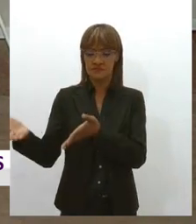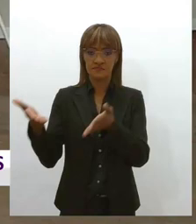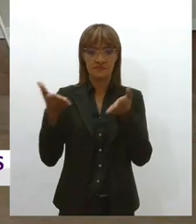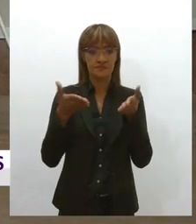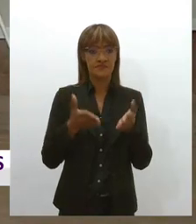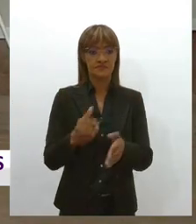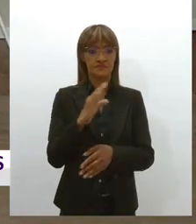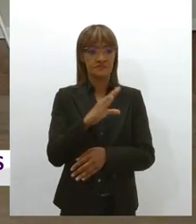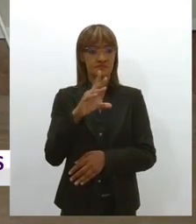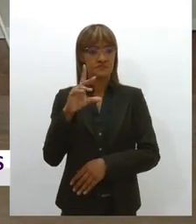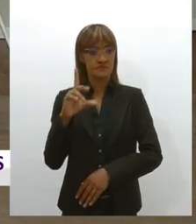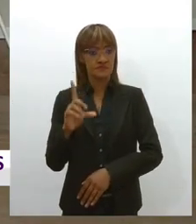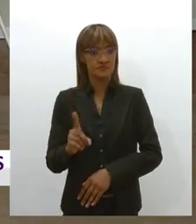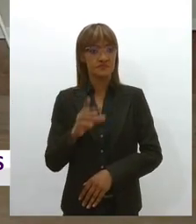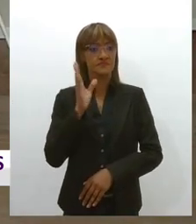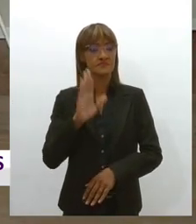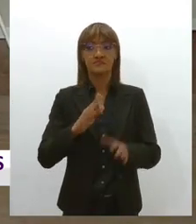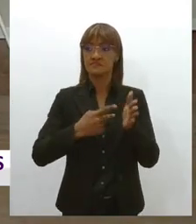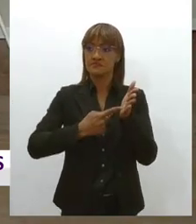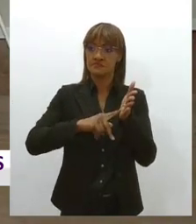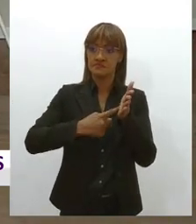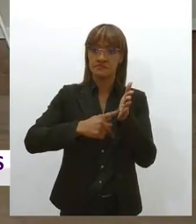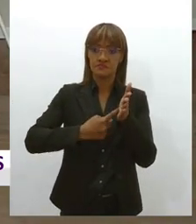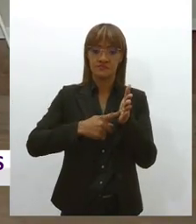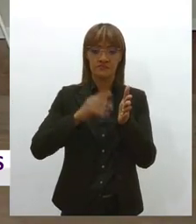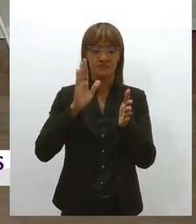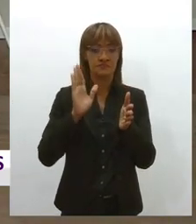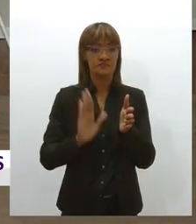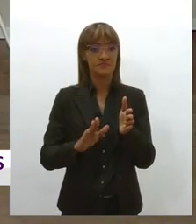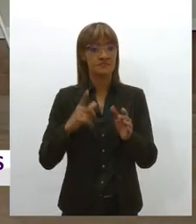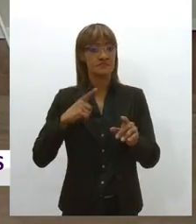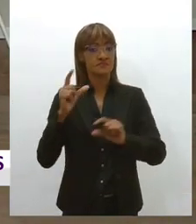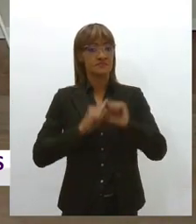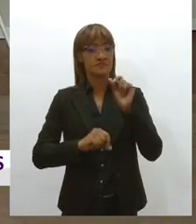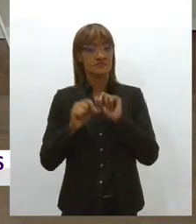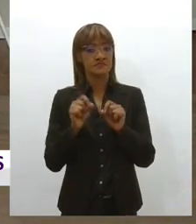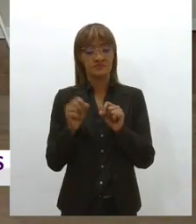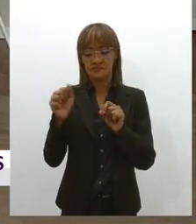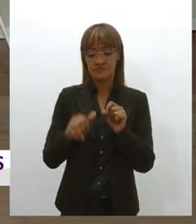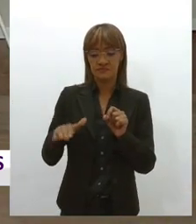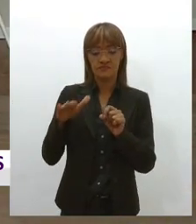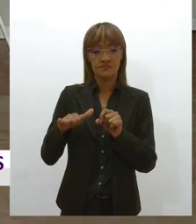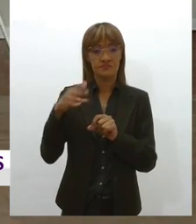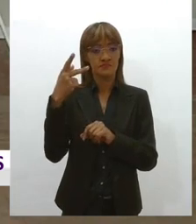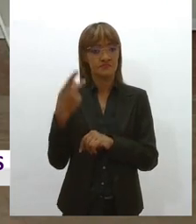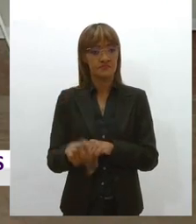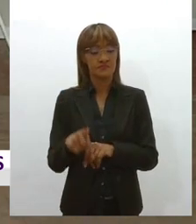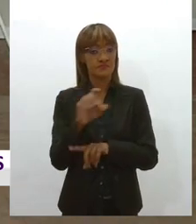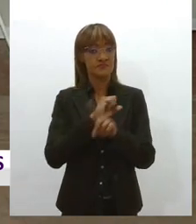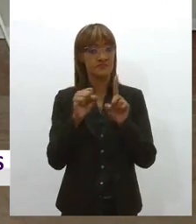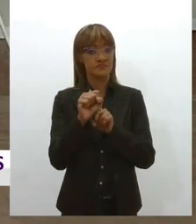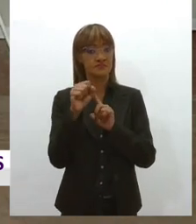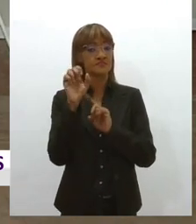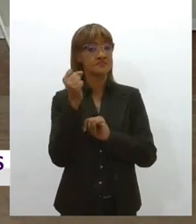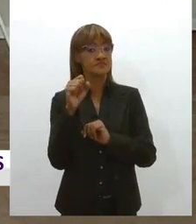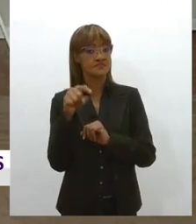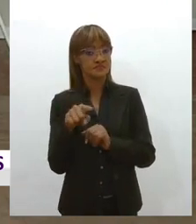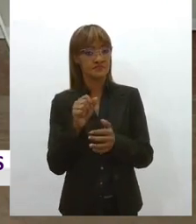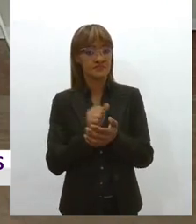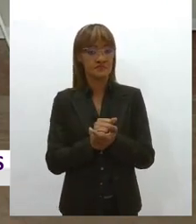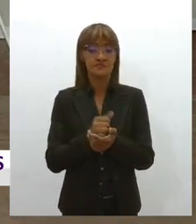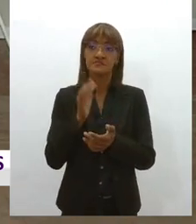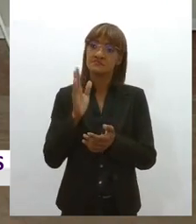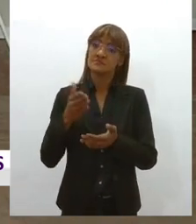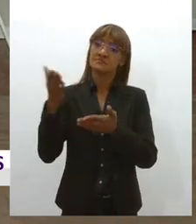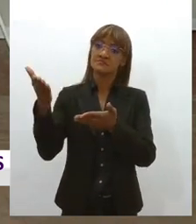formação sindical do Sindace, o Sindicato de Assistentes Sociais de Sergipe. Ela, a coordenadora